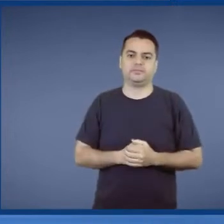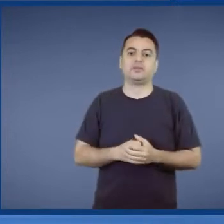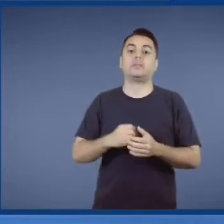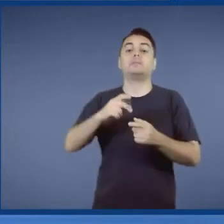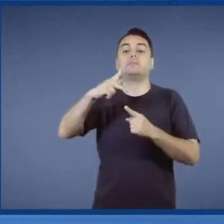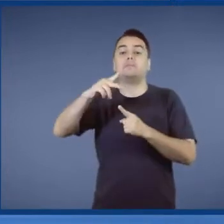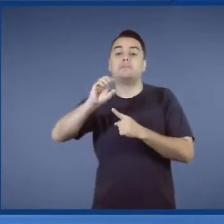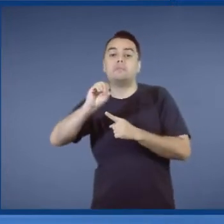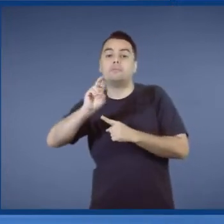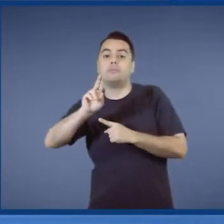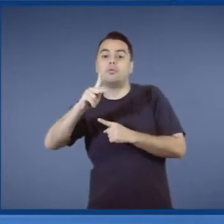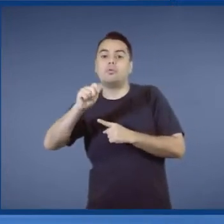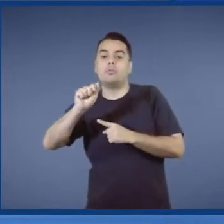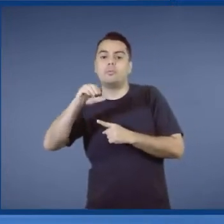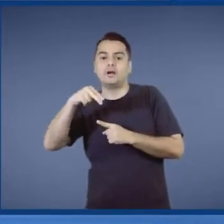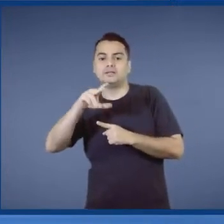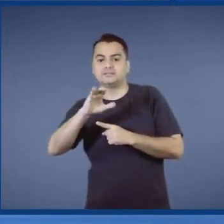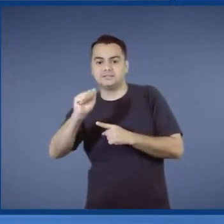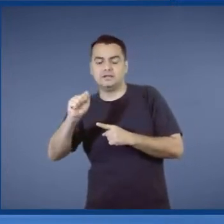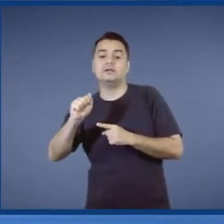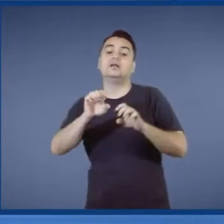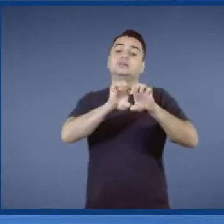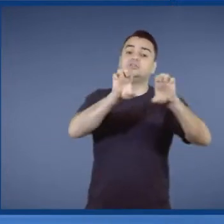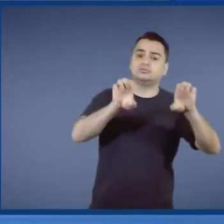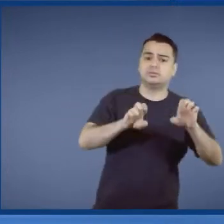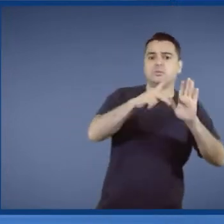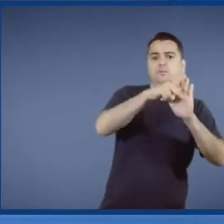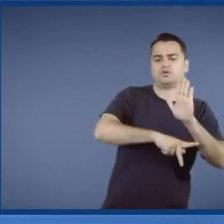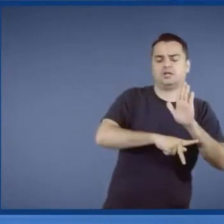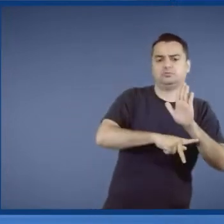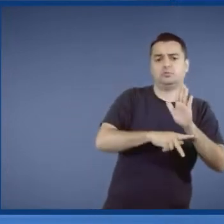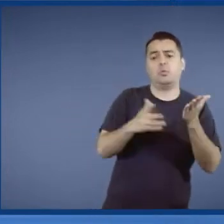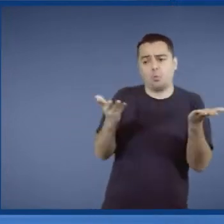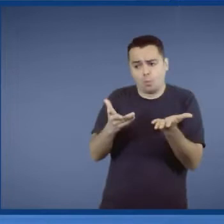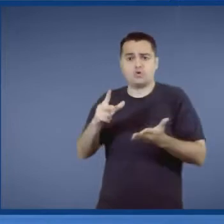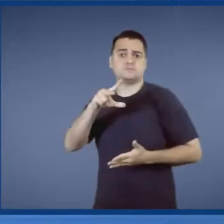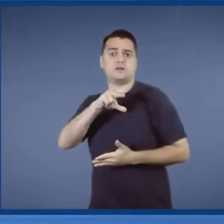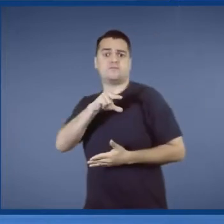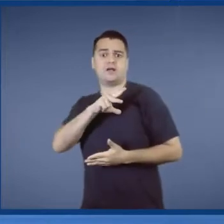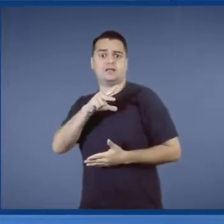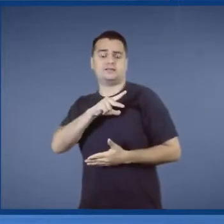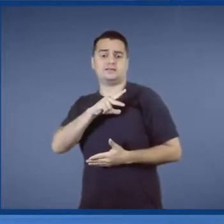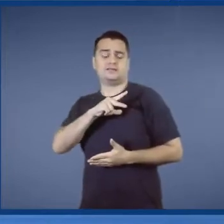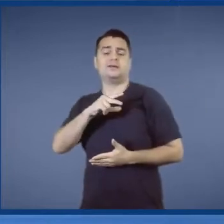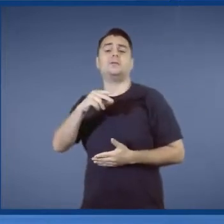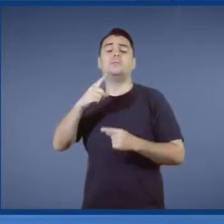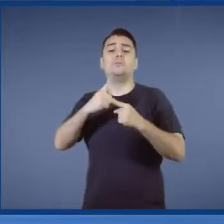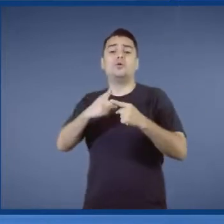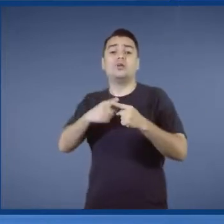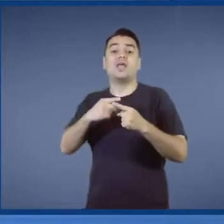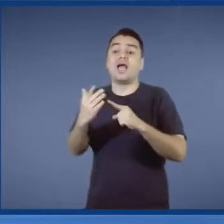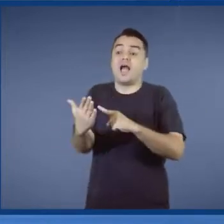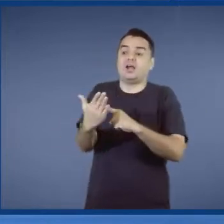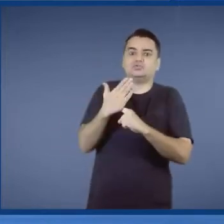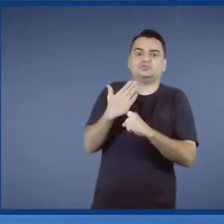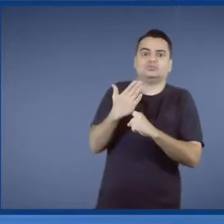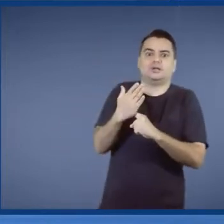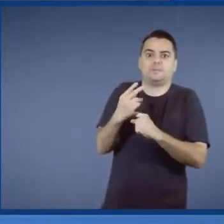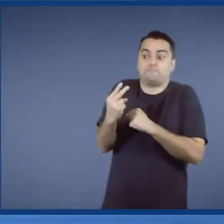Poupança, estruturação de projetos. E hoje a nossa poupança é privada. O que nos alivia, nos blinda dos solavancos